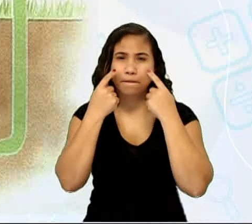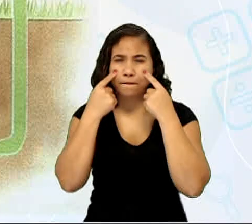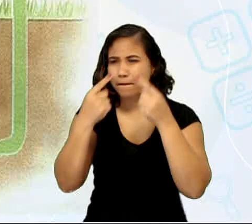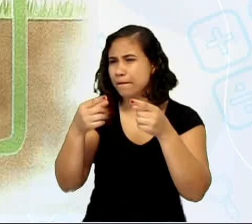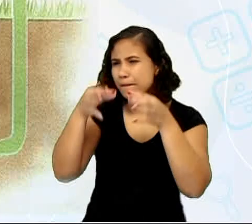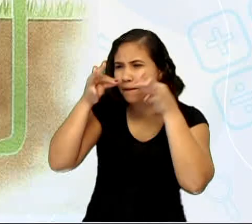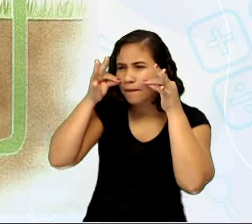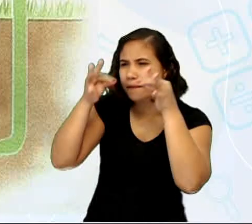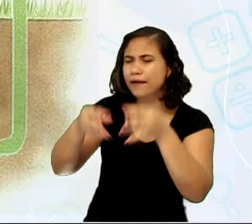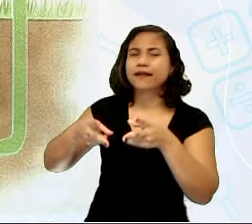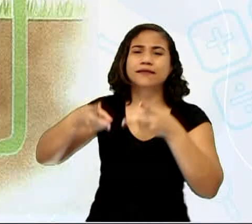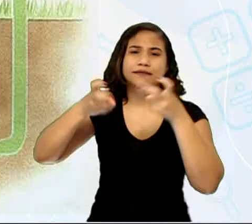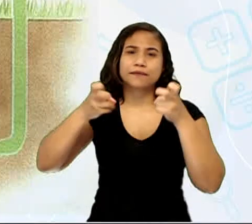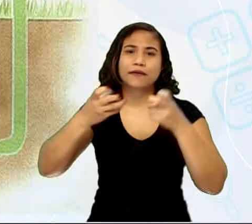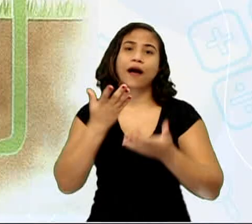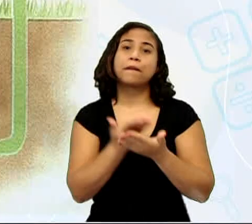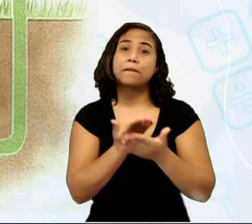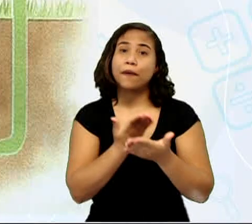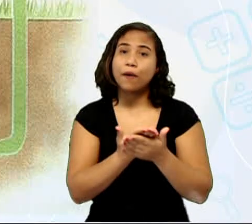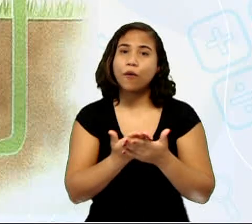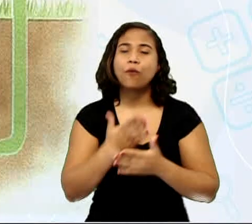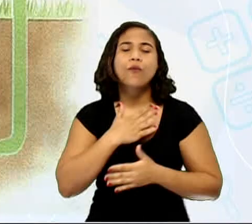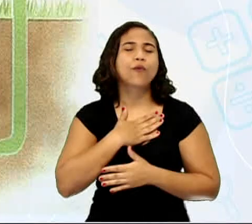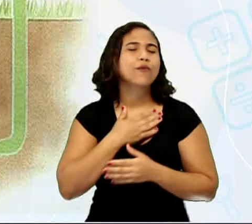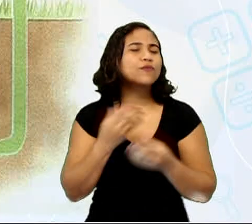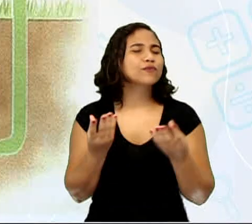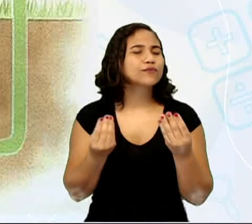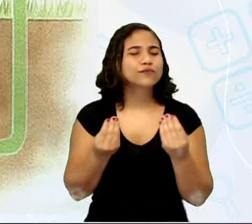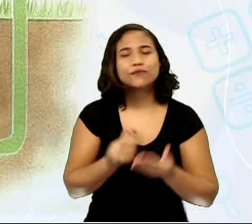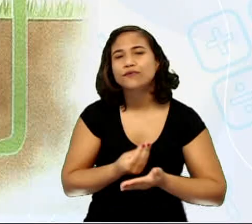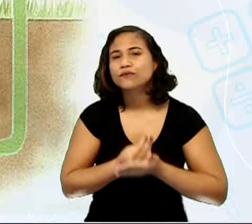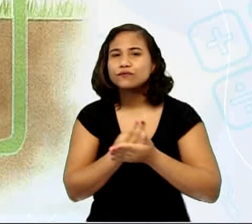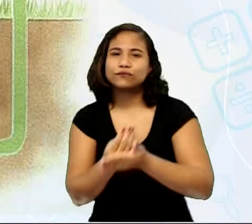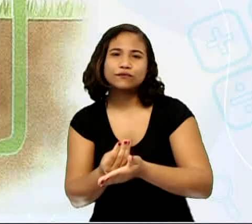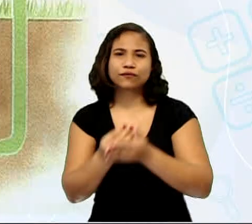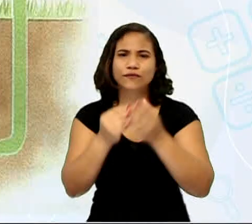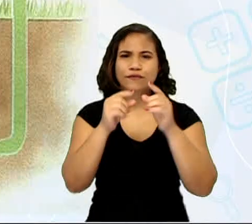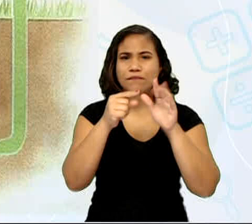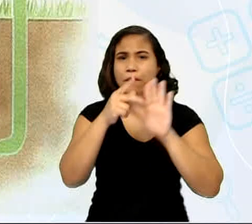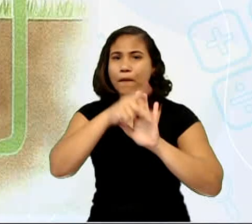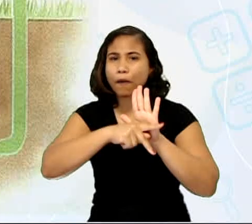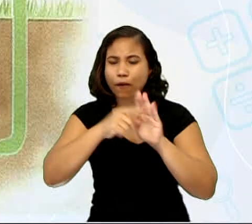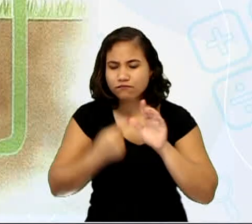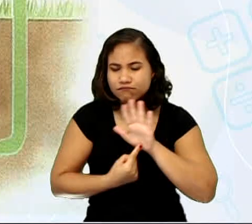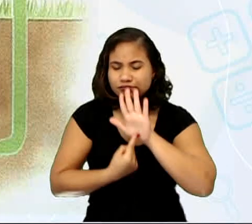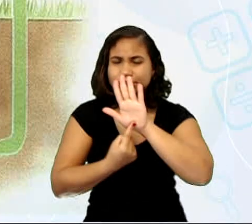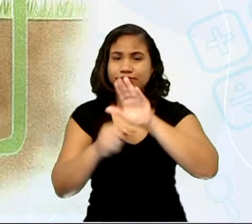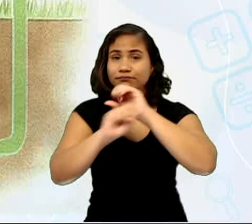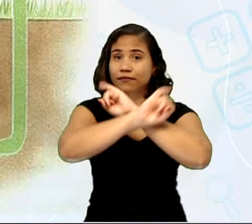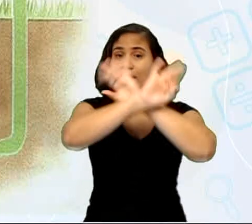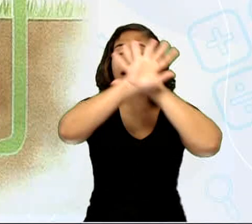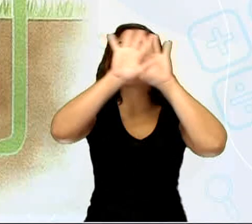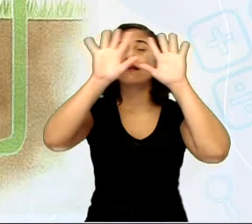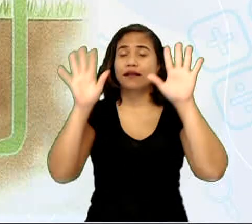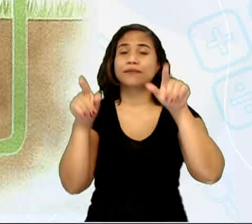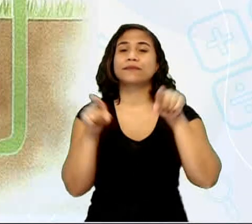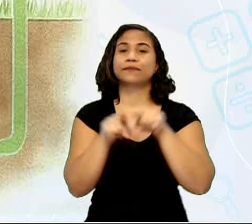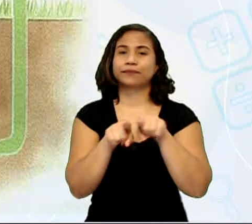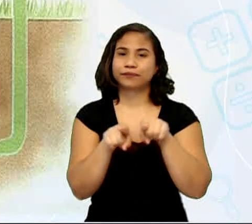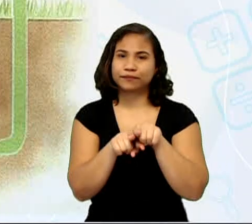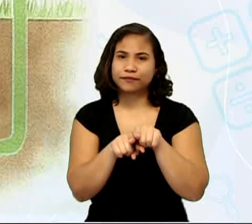Se você perceber nas minhas aulas, eu gosto muito de trazer os esquemas para ficar bem claro. Nós sabemos,